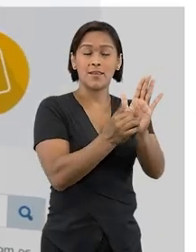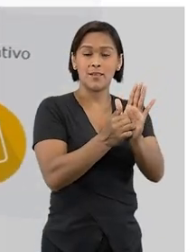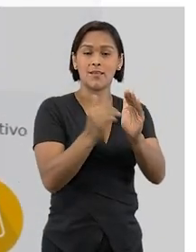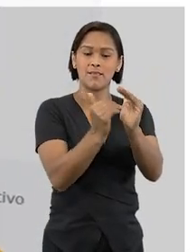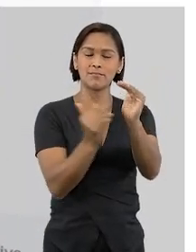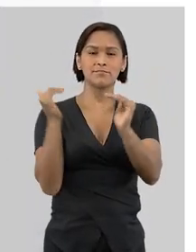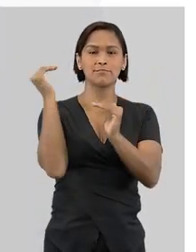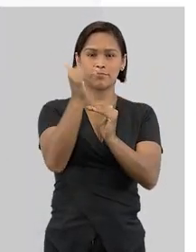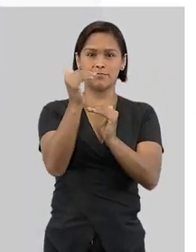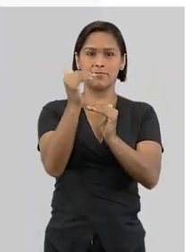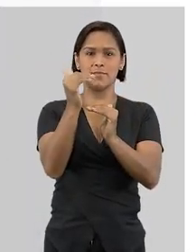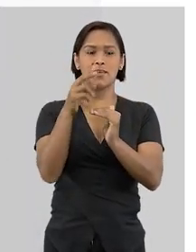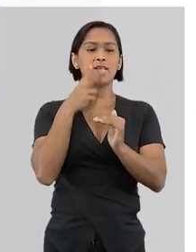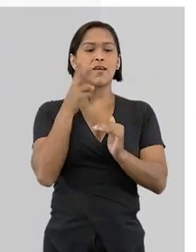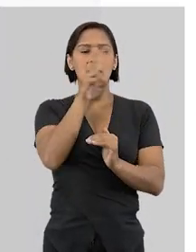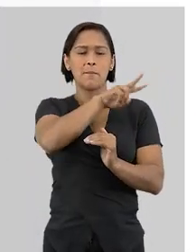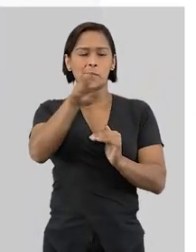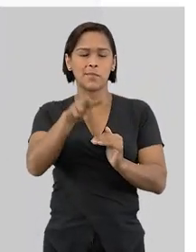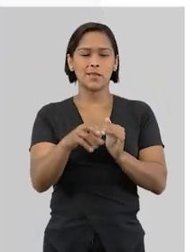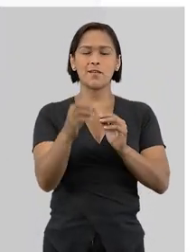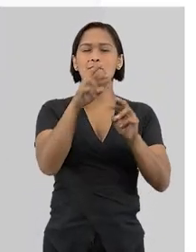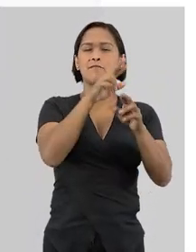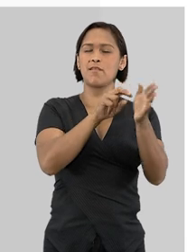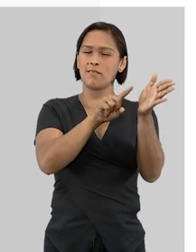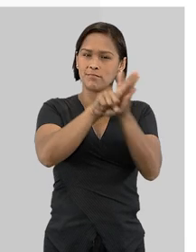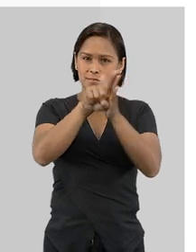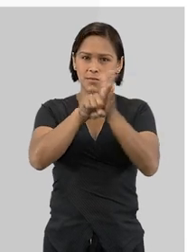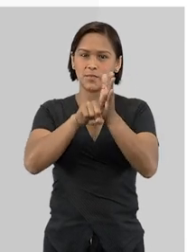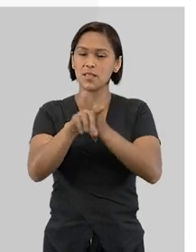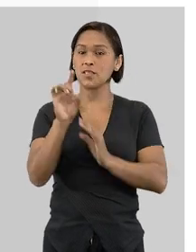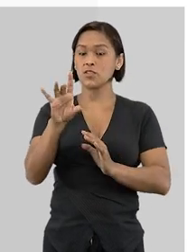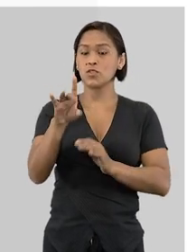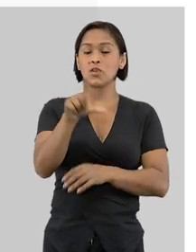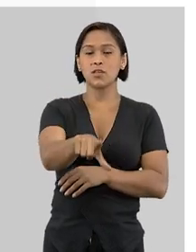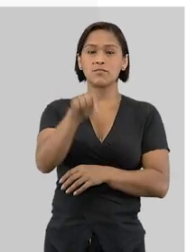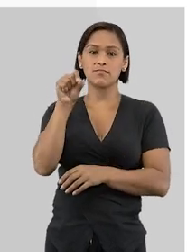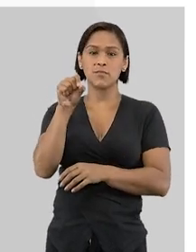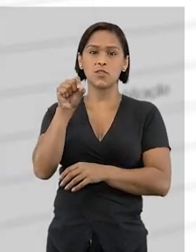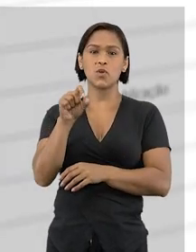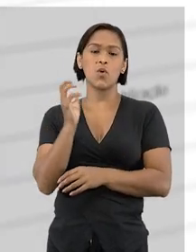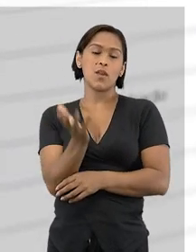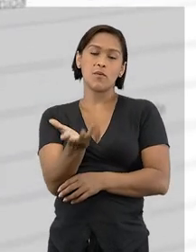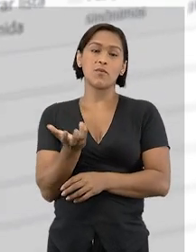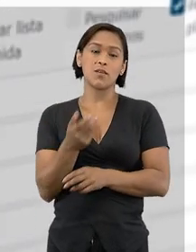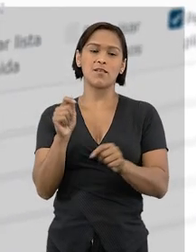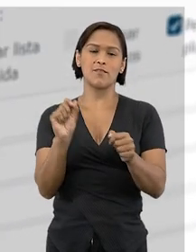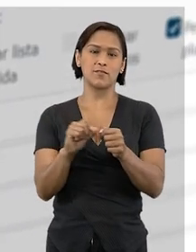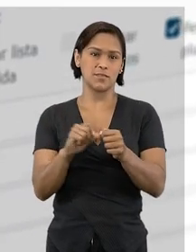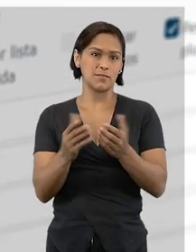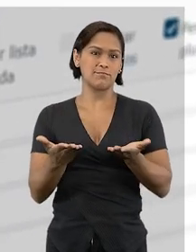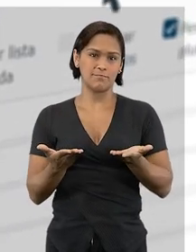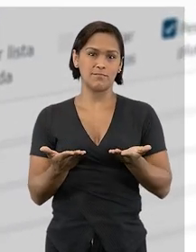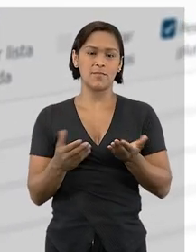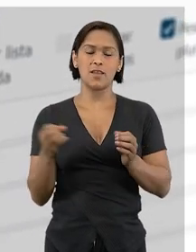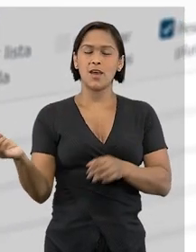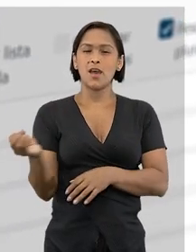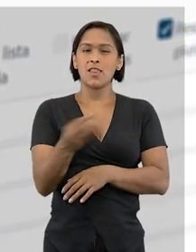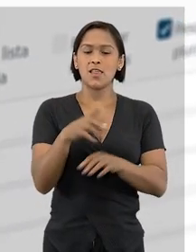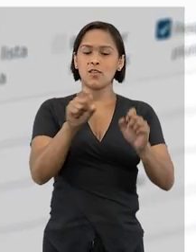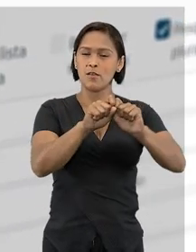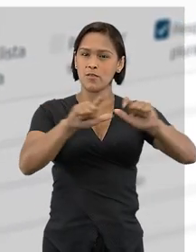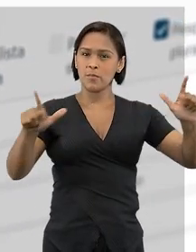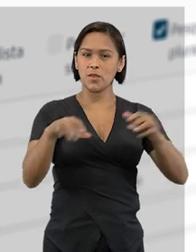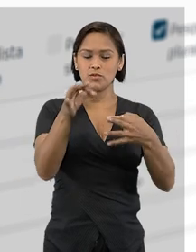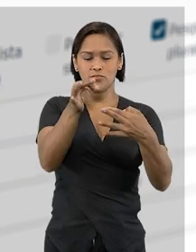em Pesquisa Avançada. E para ver os operadores de pesquisa, é só selecionar a opção Mostrar os Operadores. Na